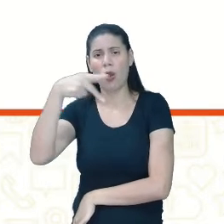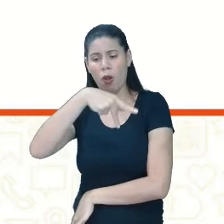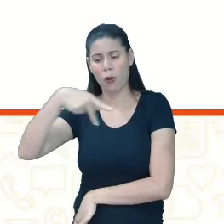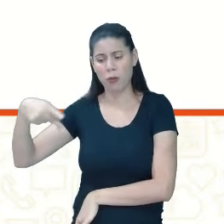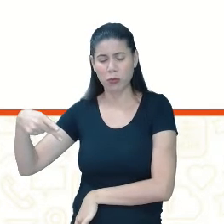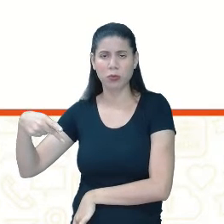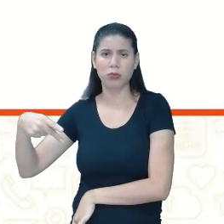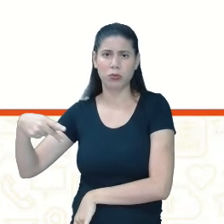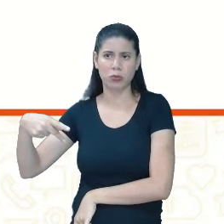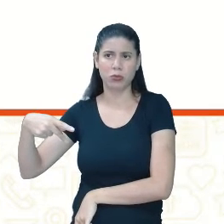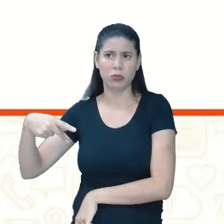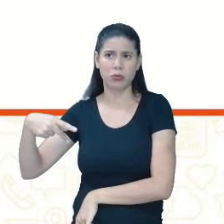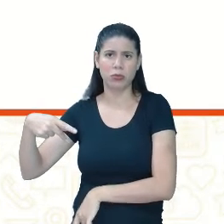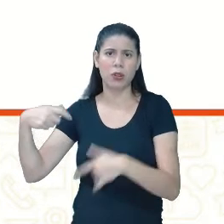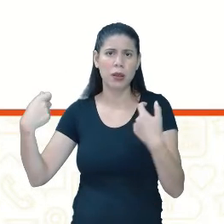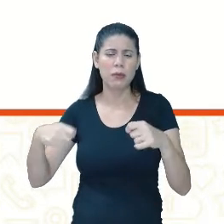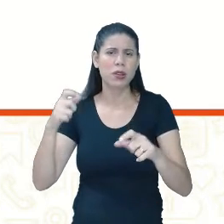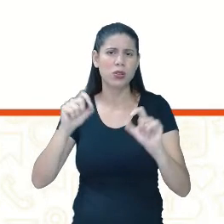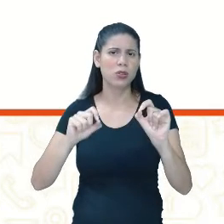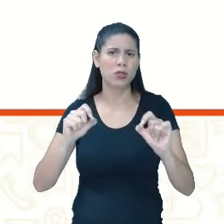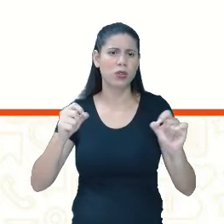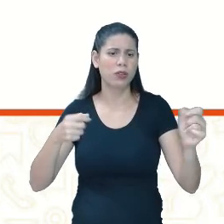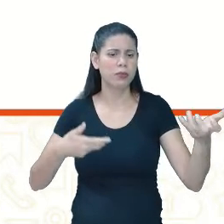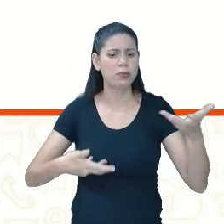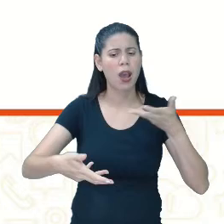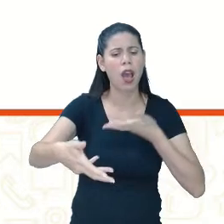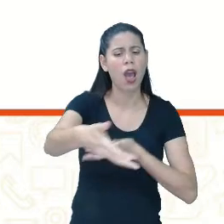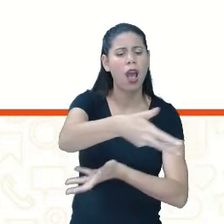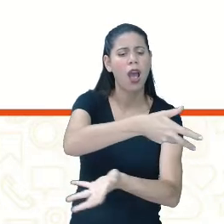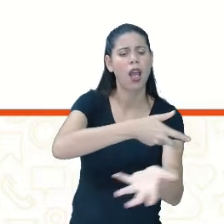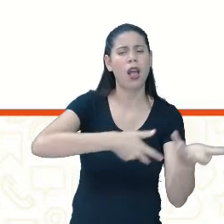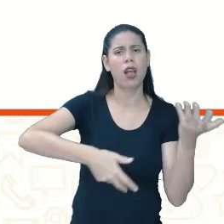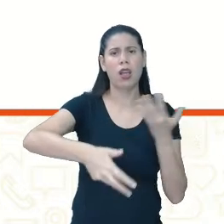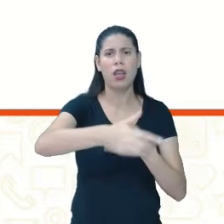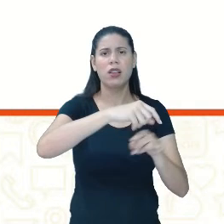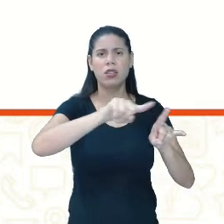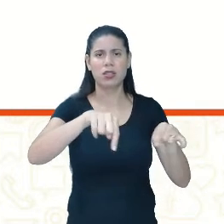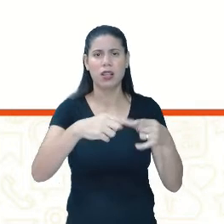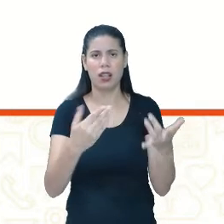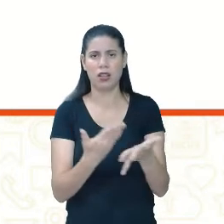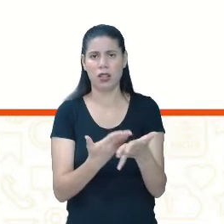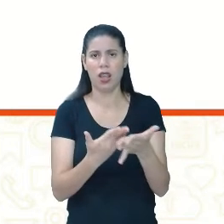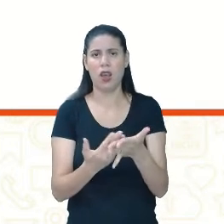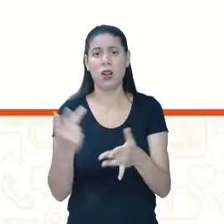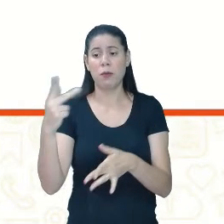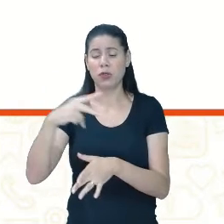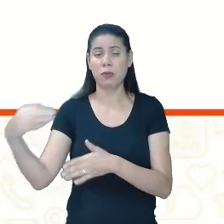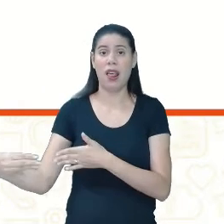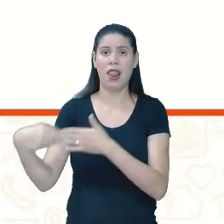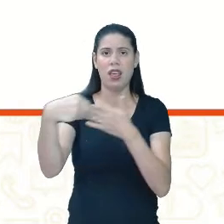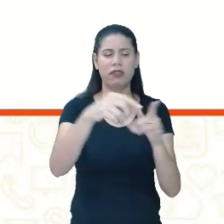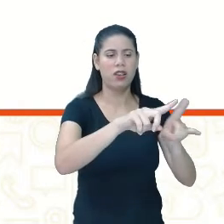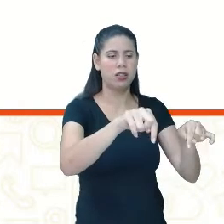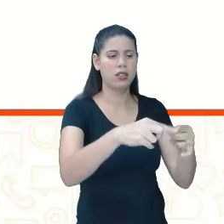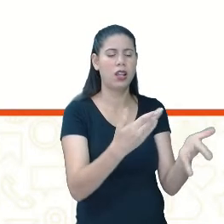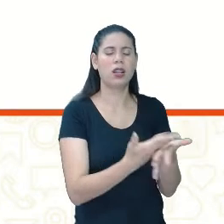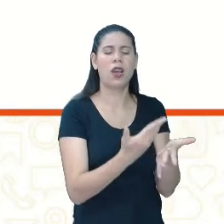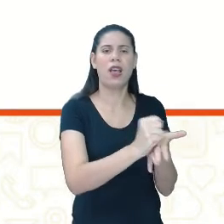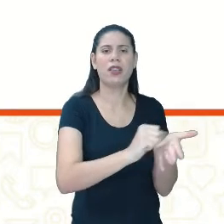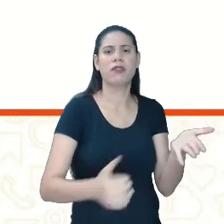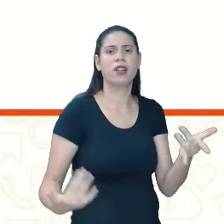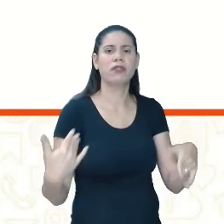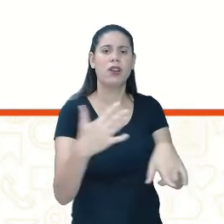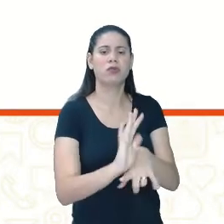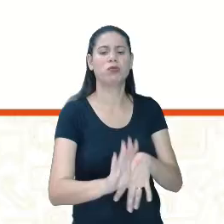trazendo para a sala de aula. Atividades que favoreçam esse desenvolvimento.